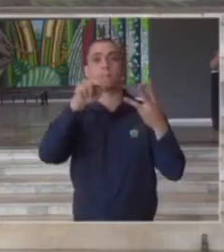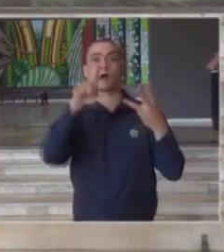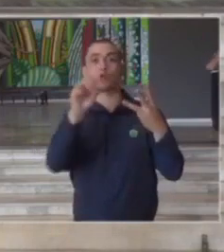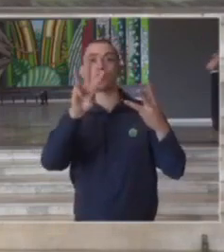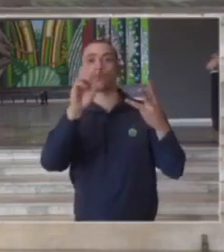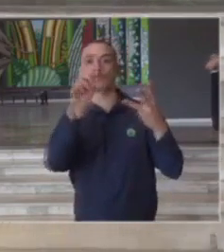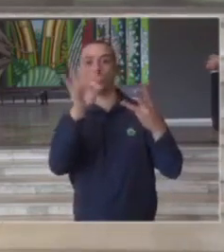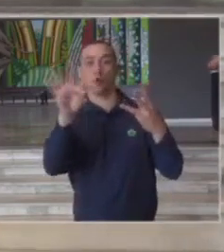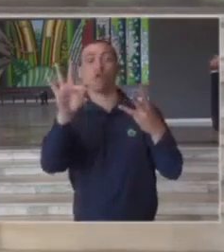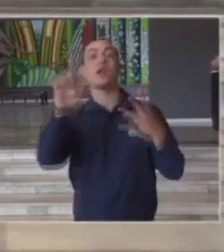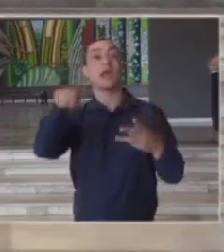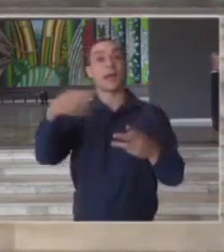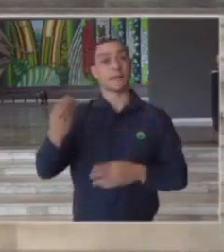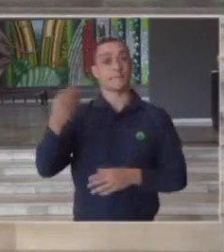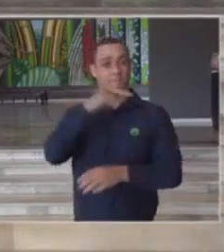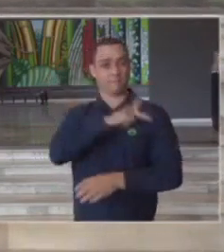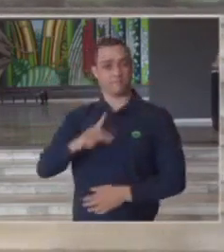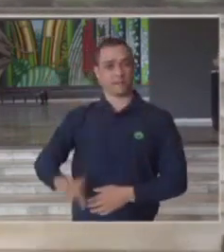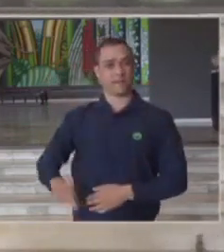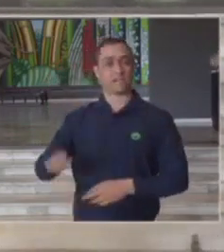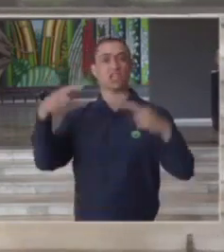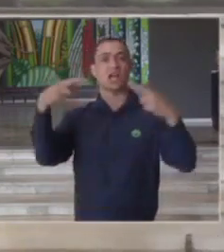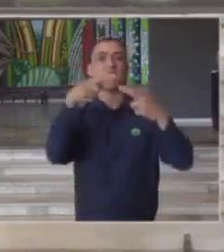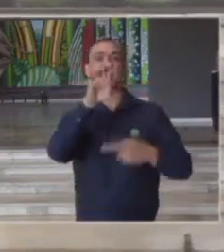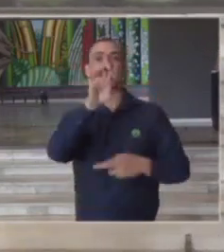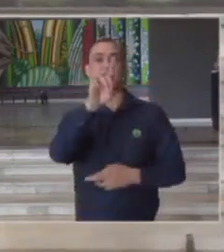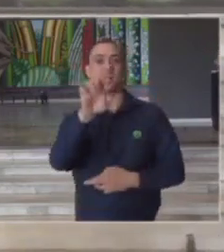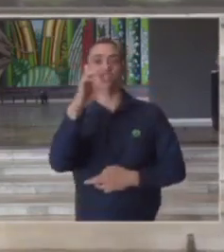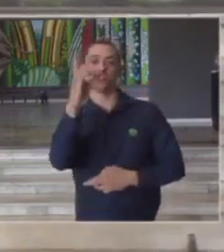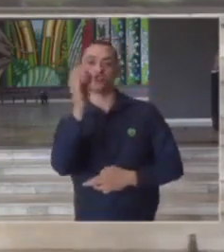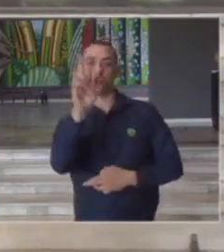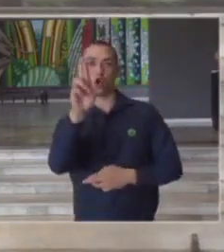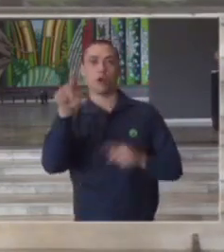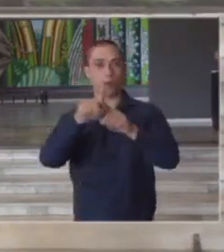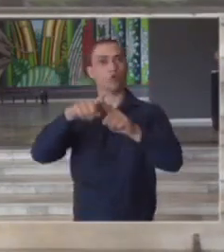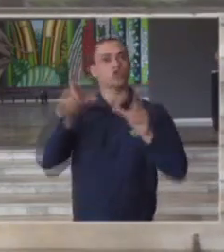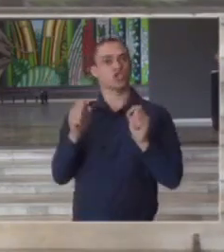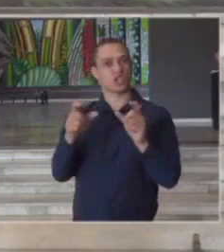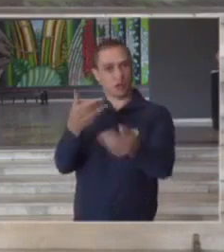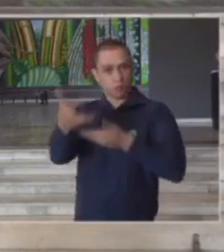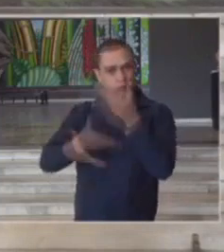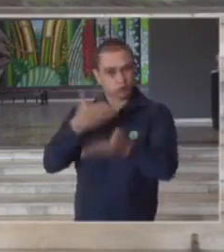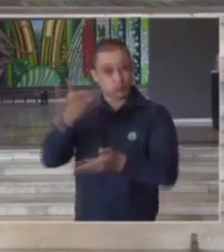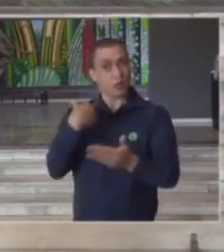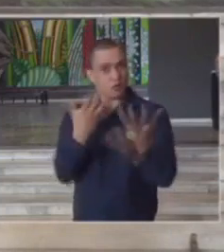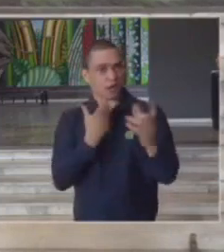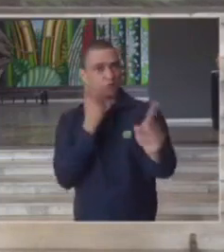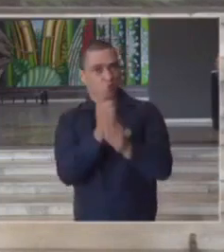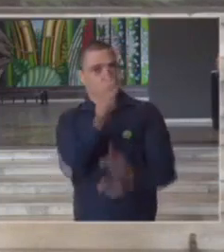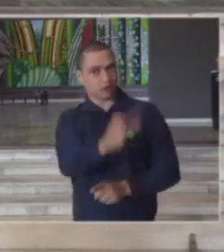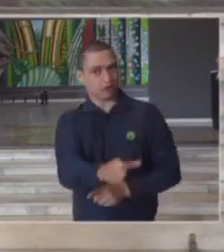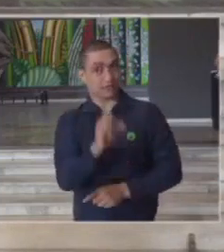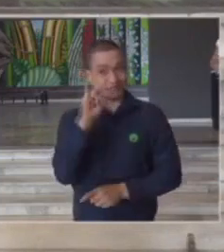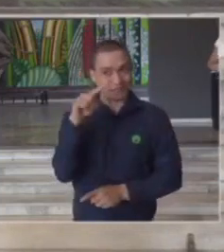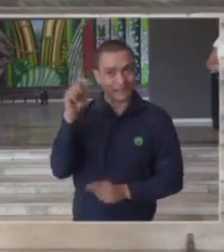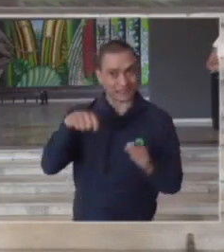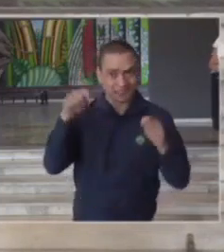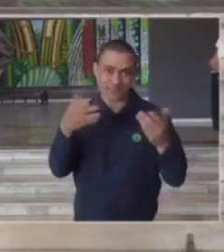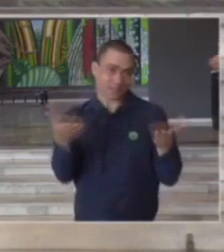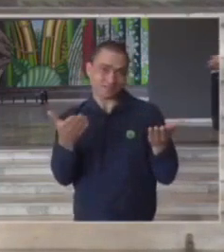presidente da Rede Dó de Oncologia Paulo alegria reencontrar você ainda que nessa